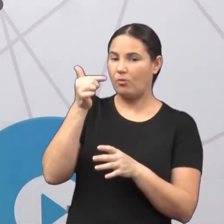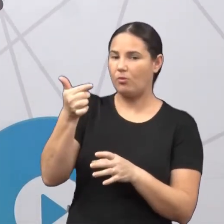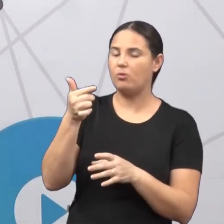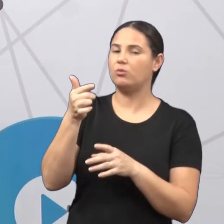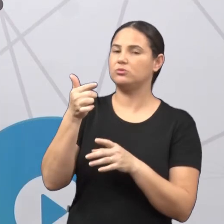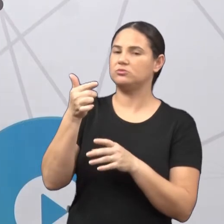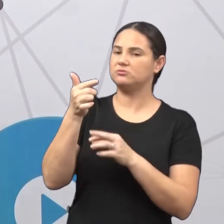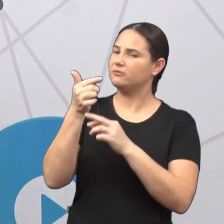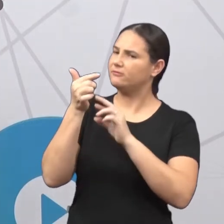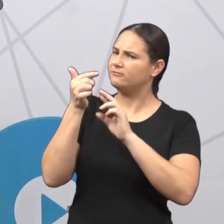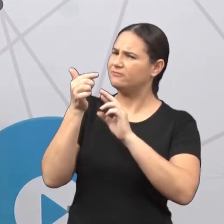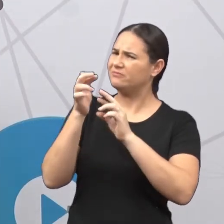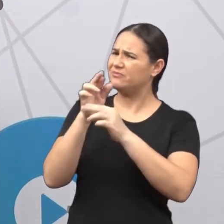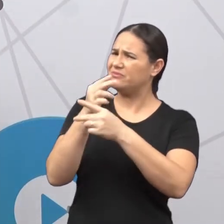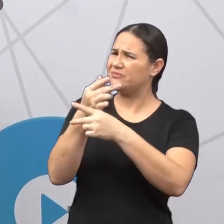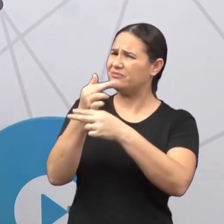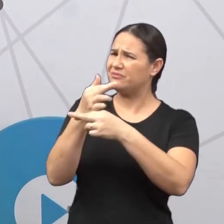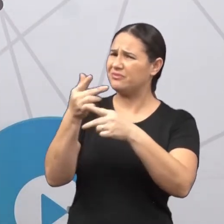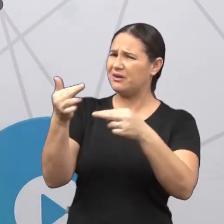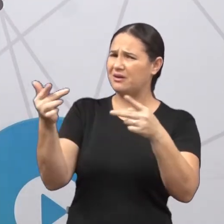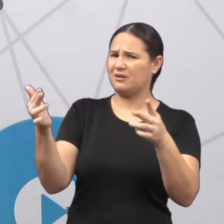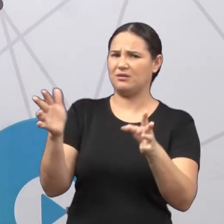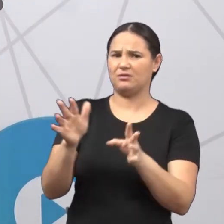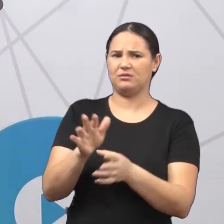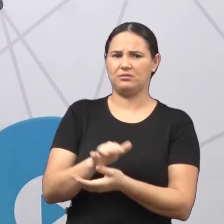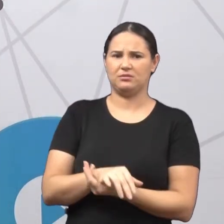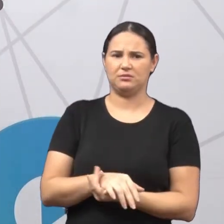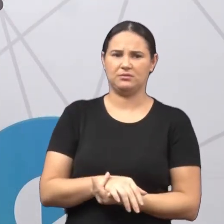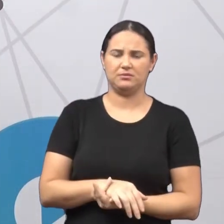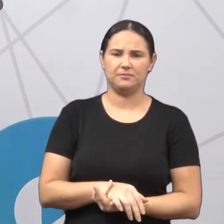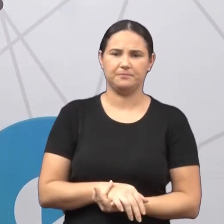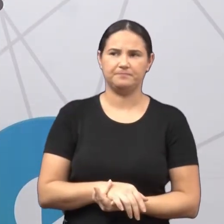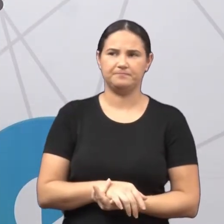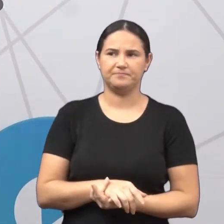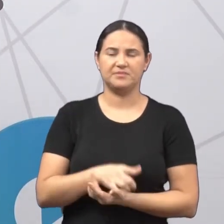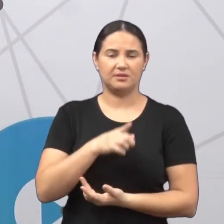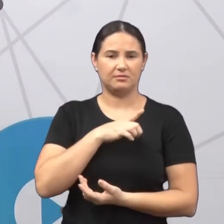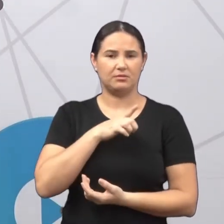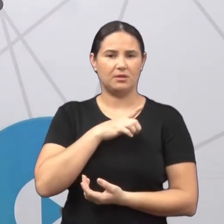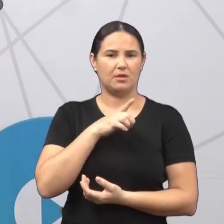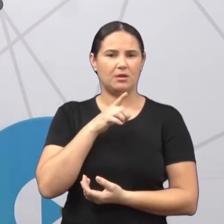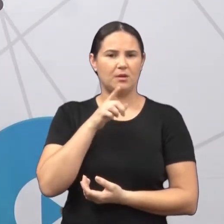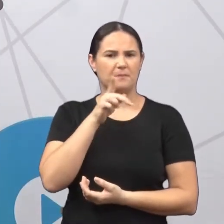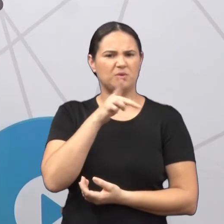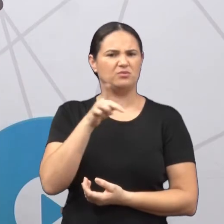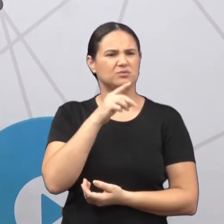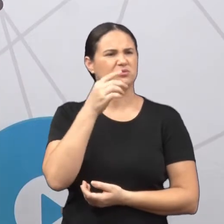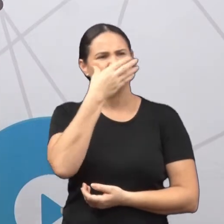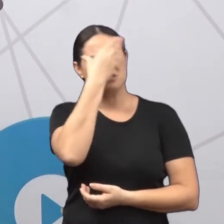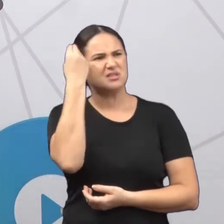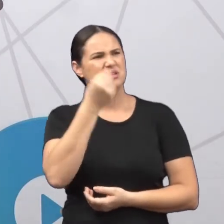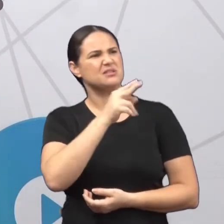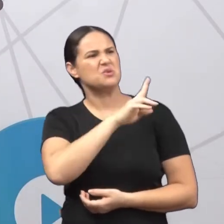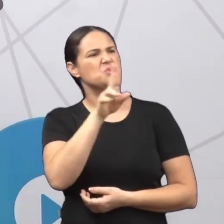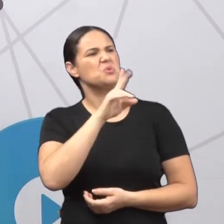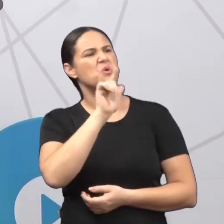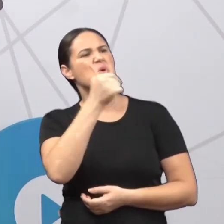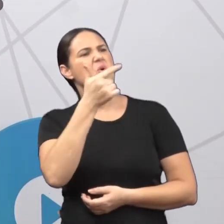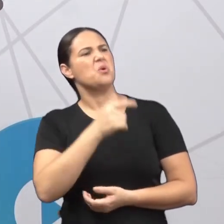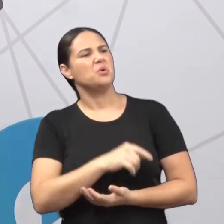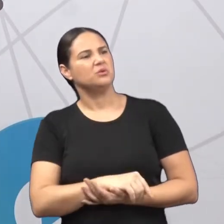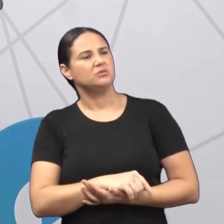querendo dizer que tem vários. Porque você pode pensar assim, ah, mas tem vários aqui. Tem uns aqui que não foi citado aí pelo senhor, professor. Então, não é comércio.